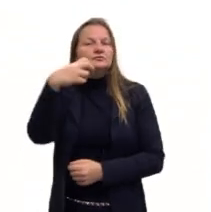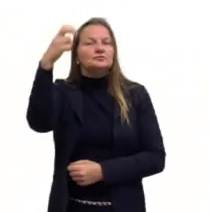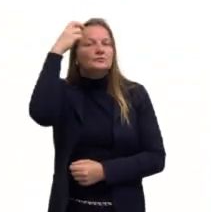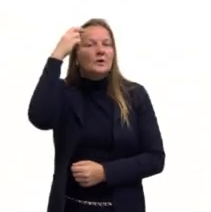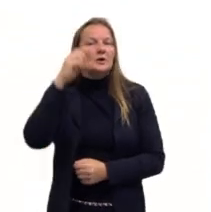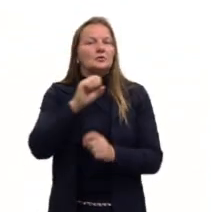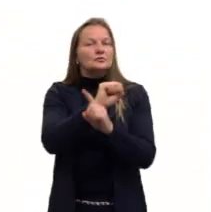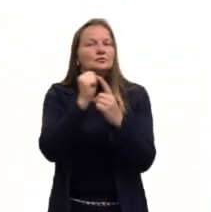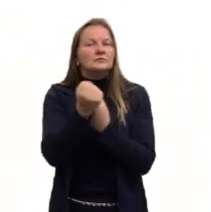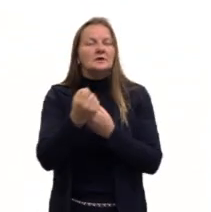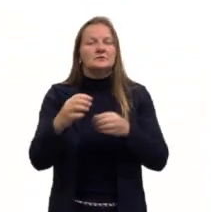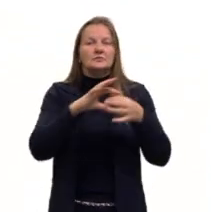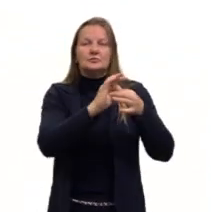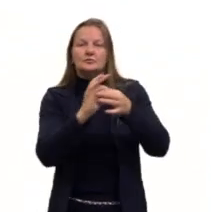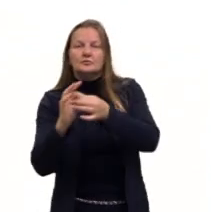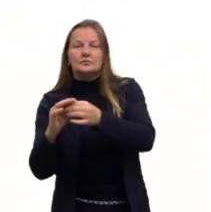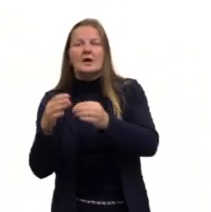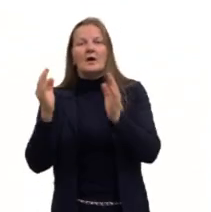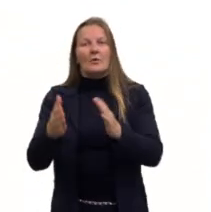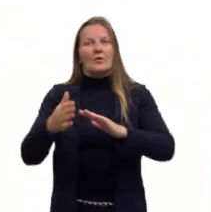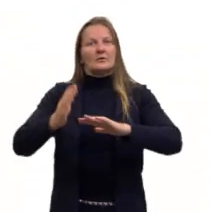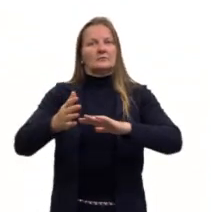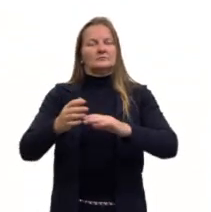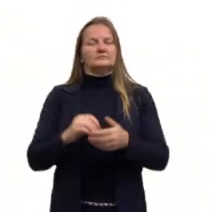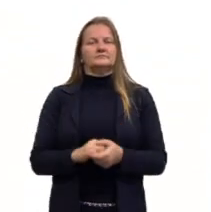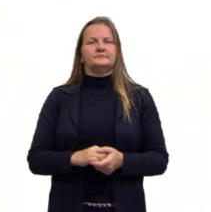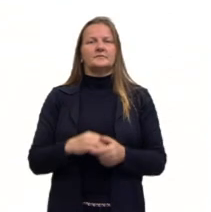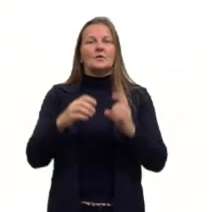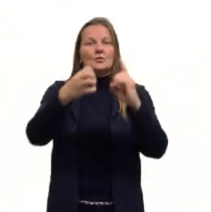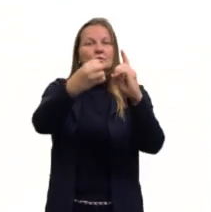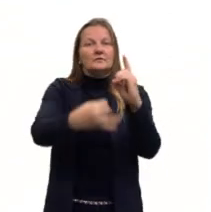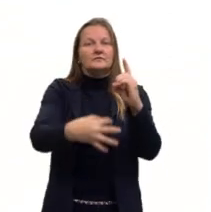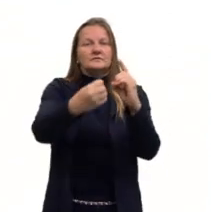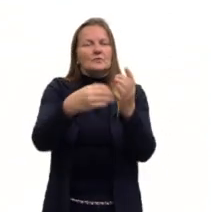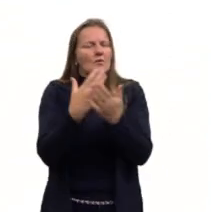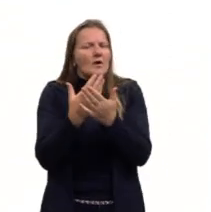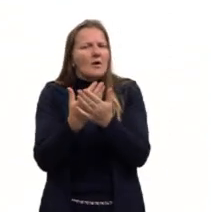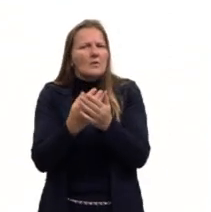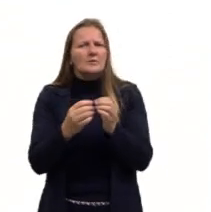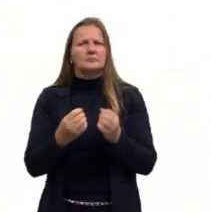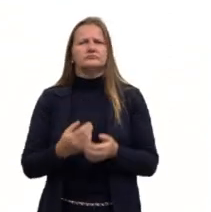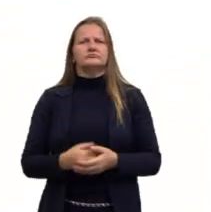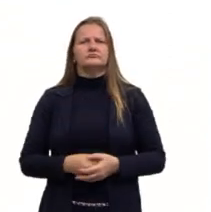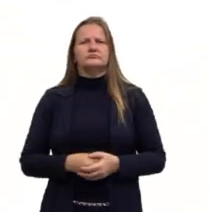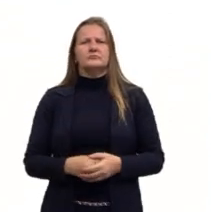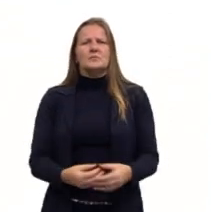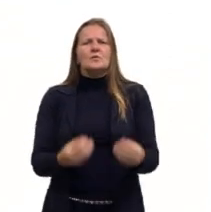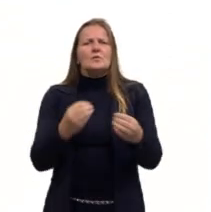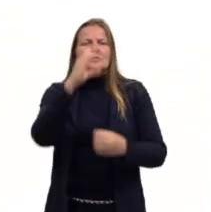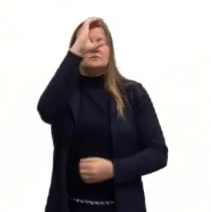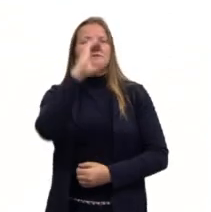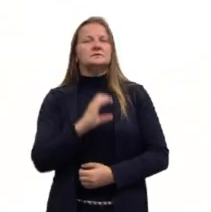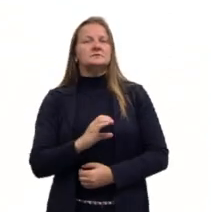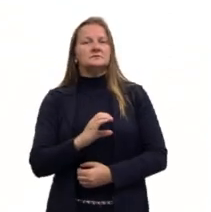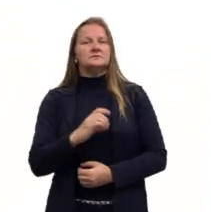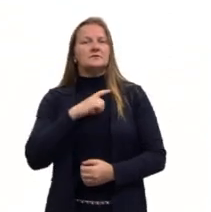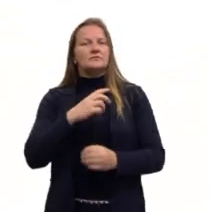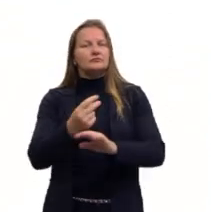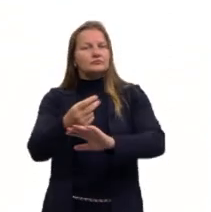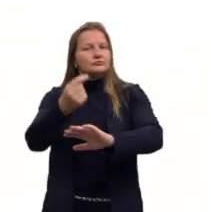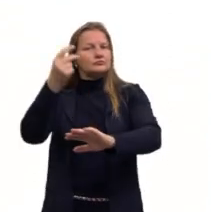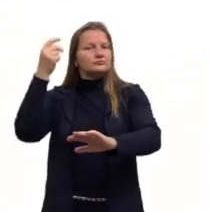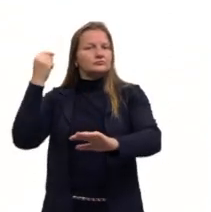da contemporaneidade. Então, veja só. Aqui nós já temos uma aula. Então, a cidadania, lembre-se bem disso,